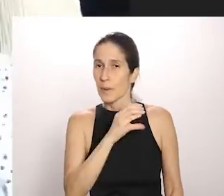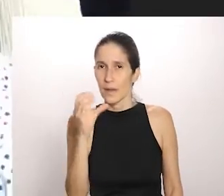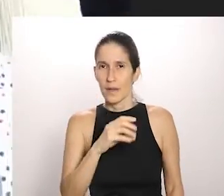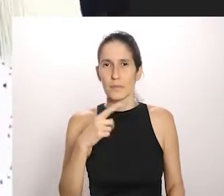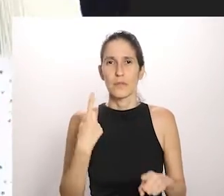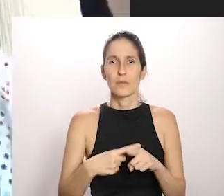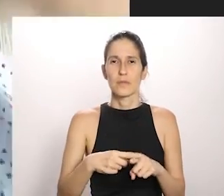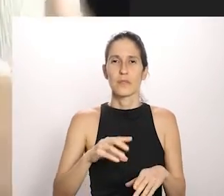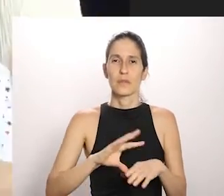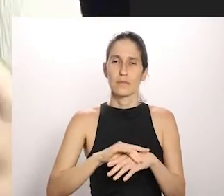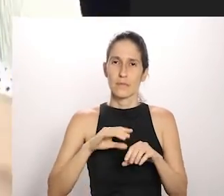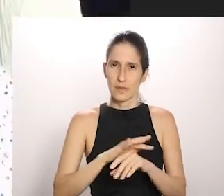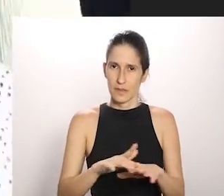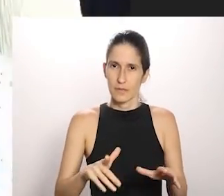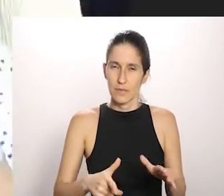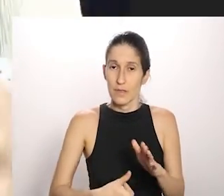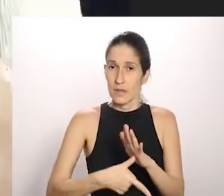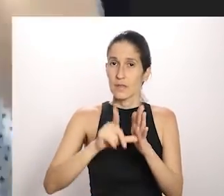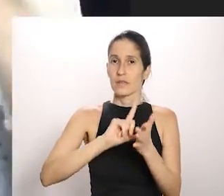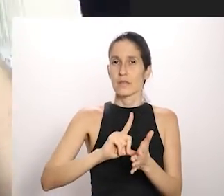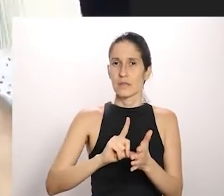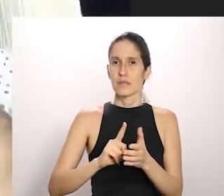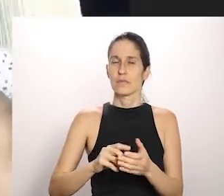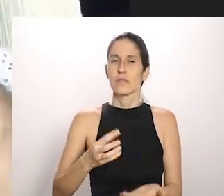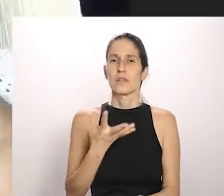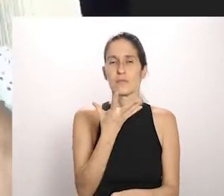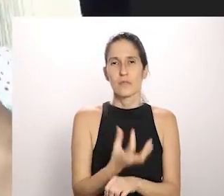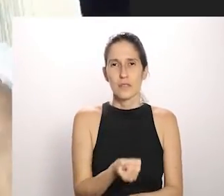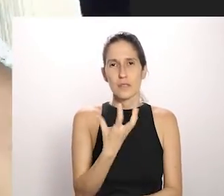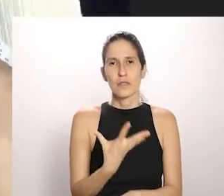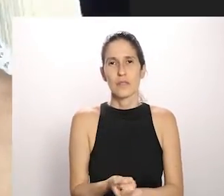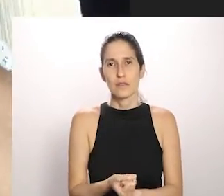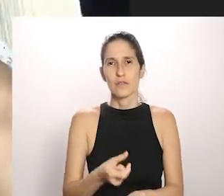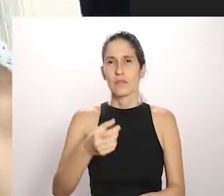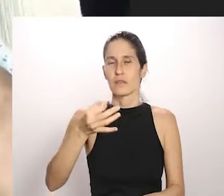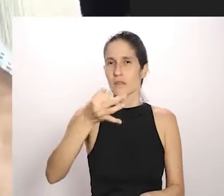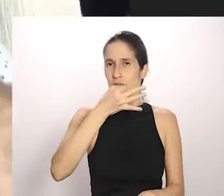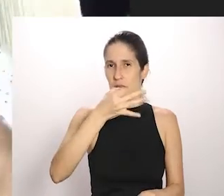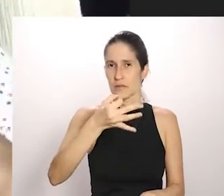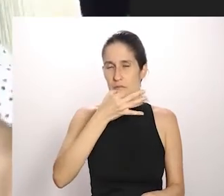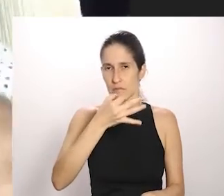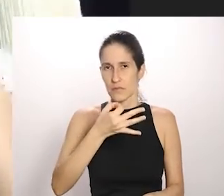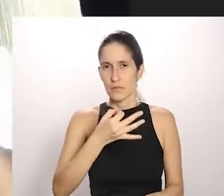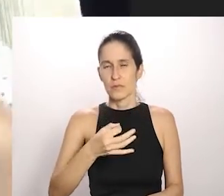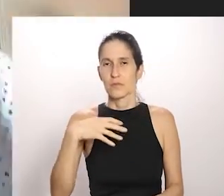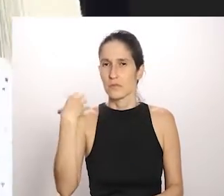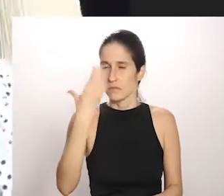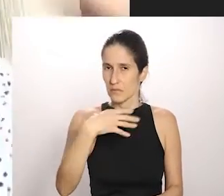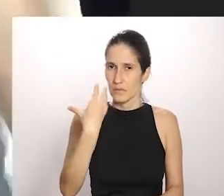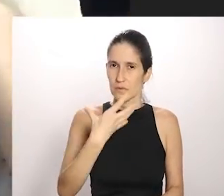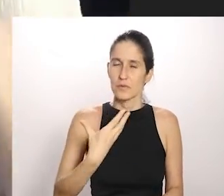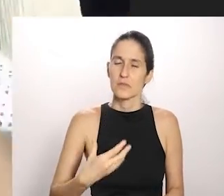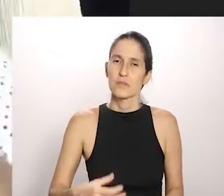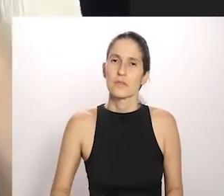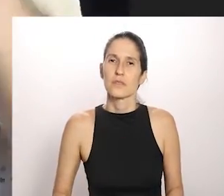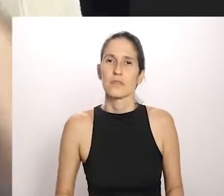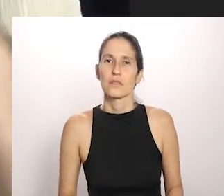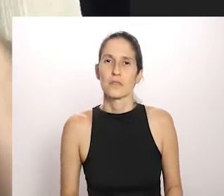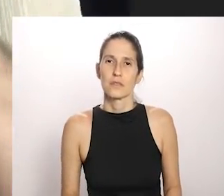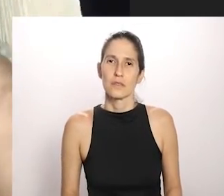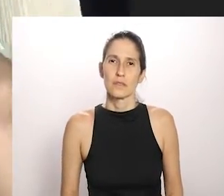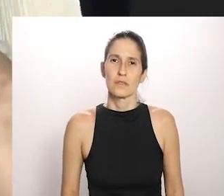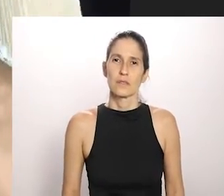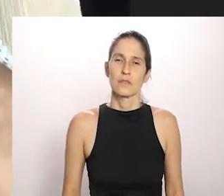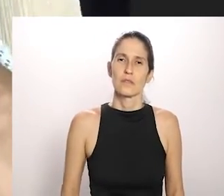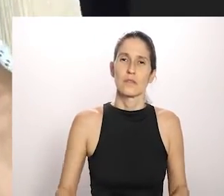por conta da pandemia a gente teve que antecipar, já começamos a gravar algumas coisas no estudo sobre o projeto Azul, com algumas parcerias, com o